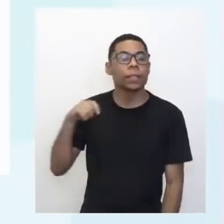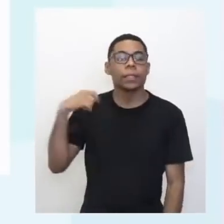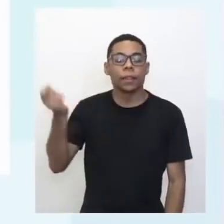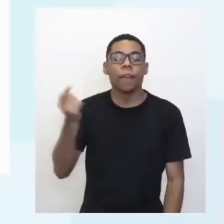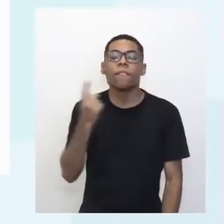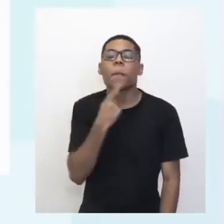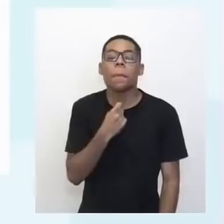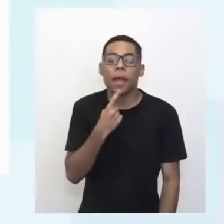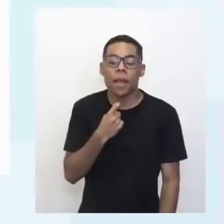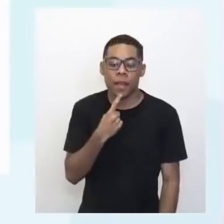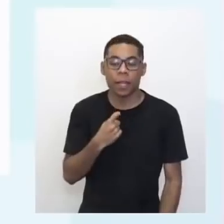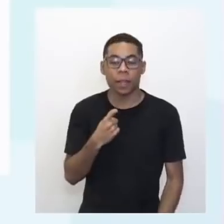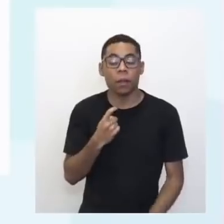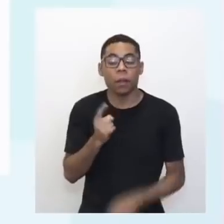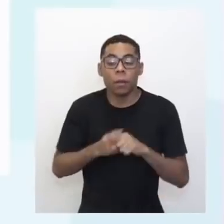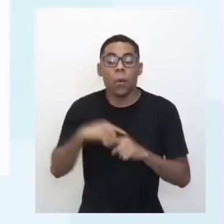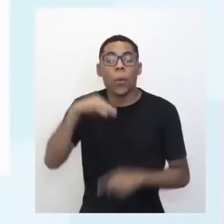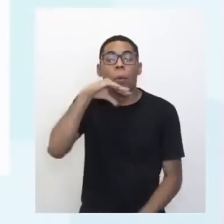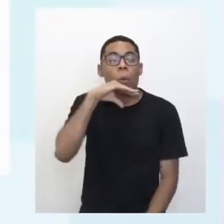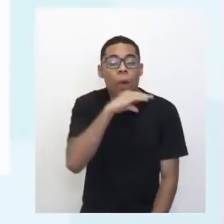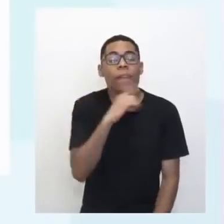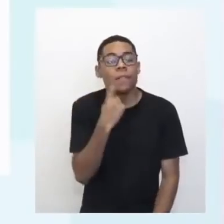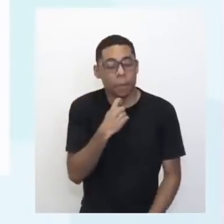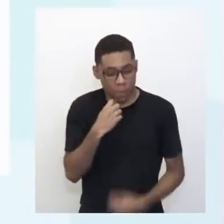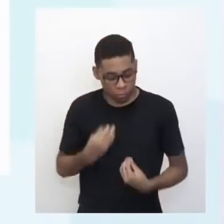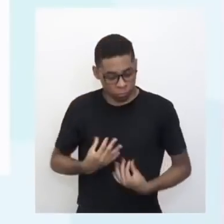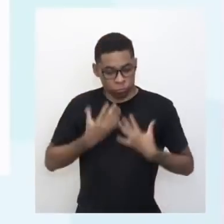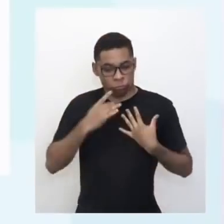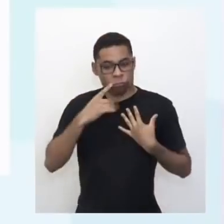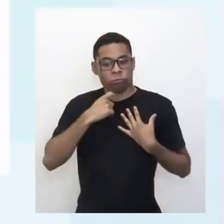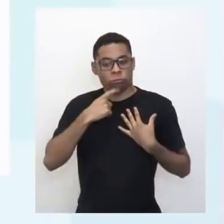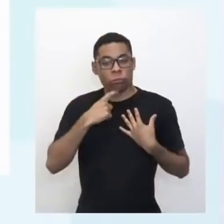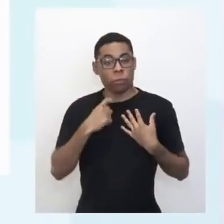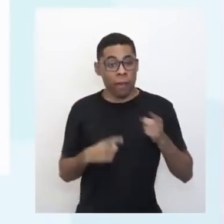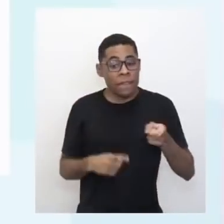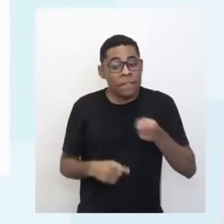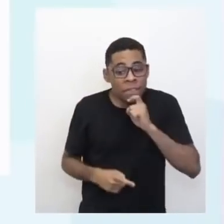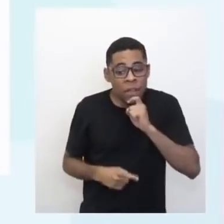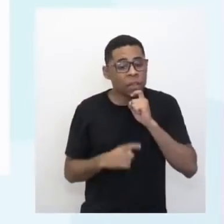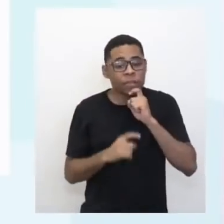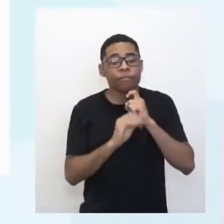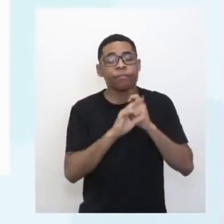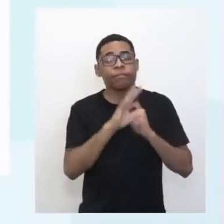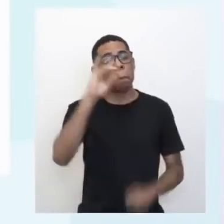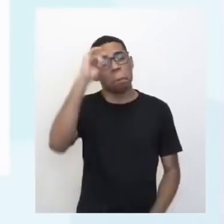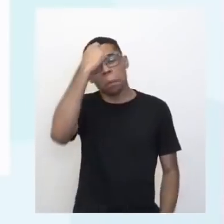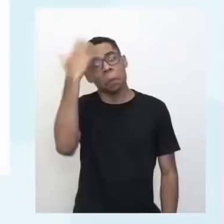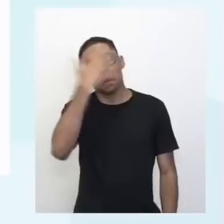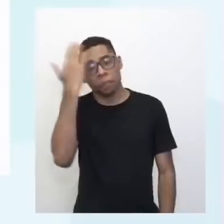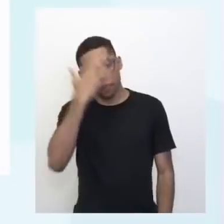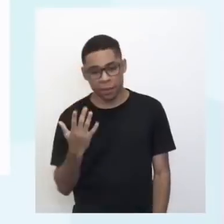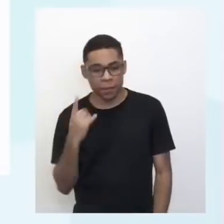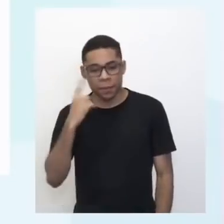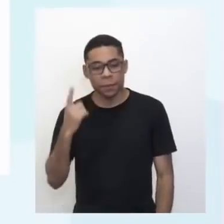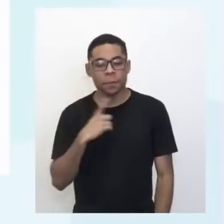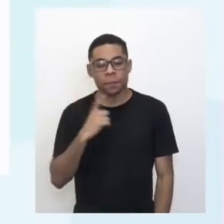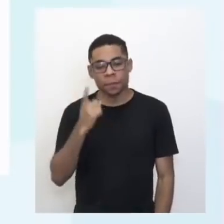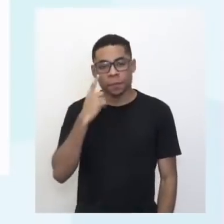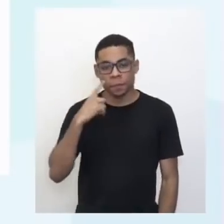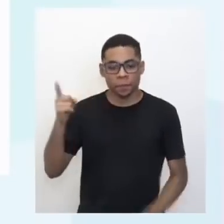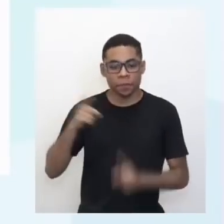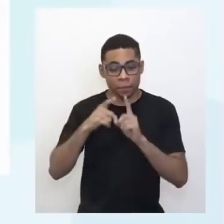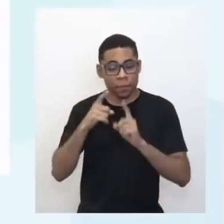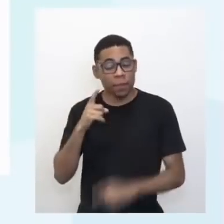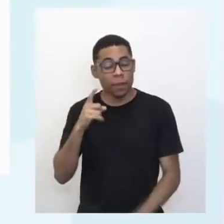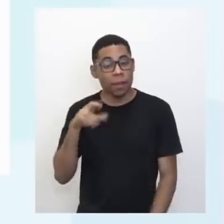aí você vê por aquela escala que está ali ao lado, qual é a temperatura de leitura. Então, gente pode ler aí a temperatura do rato, do camundongo